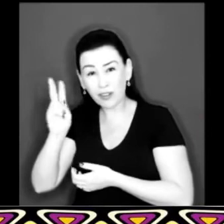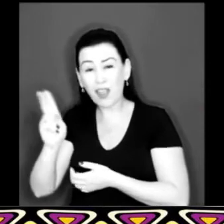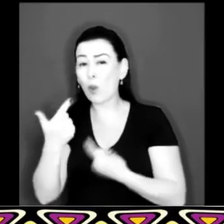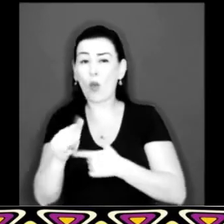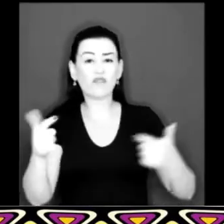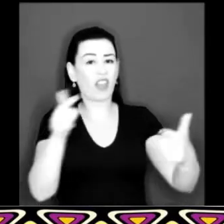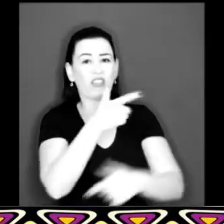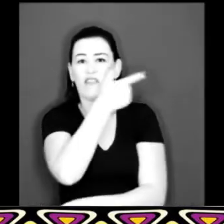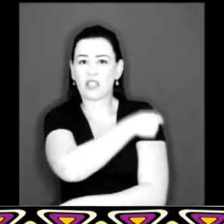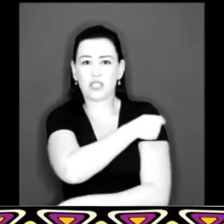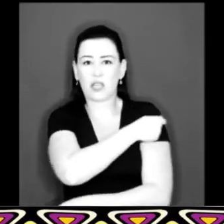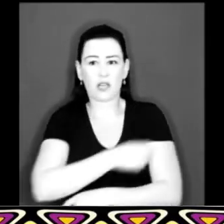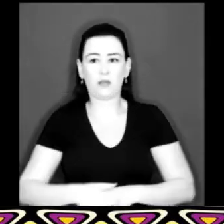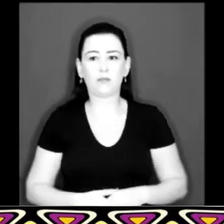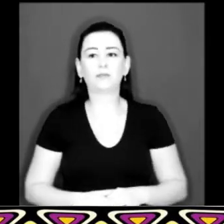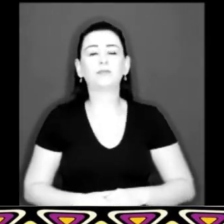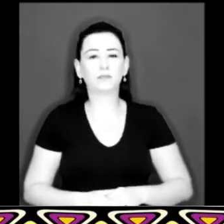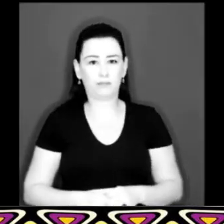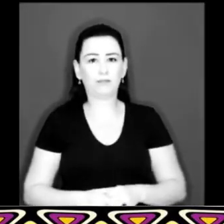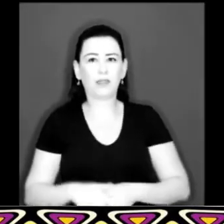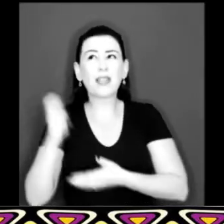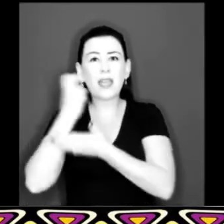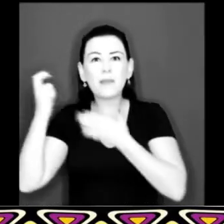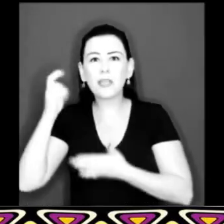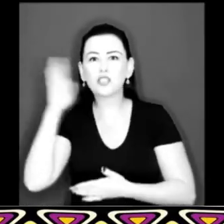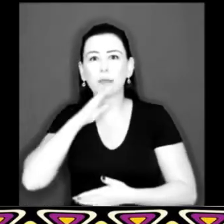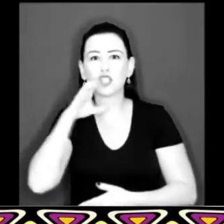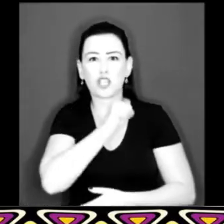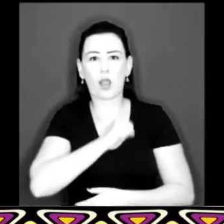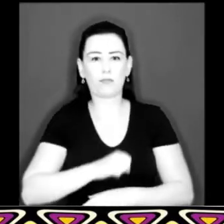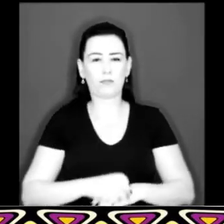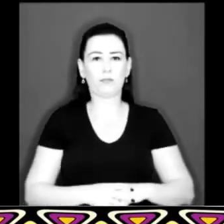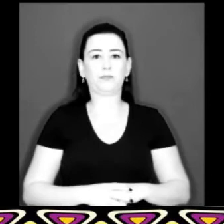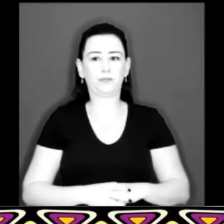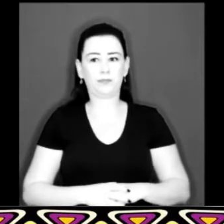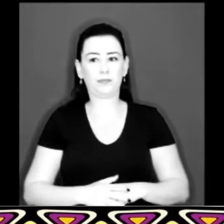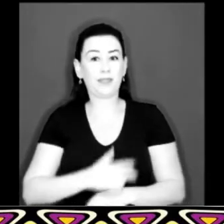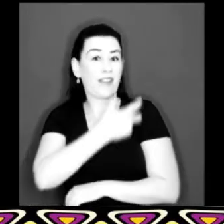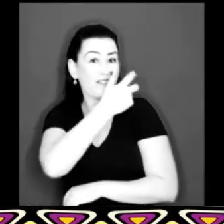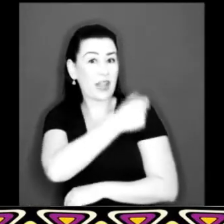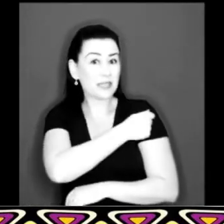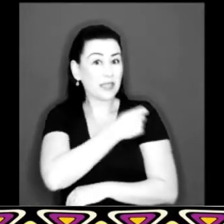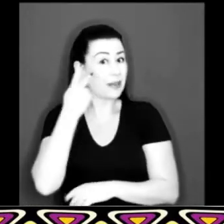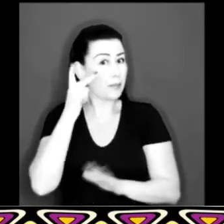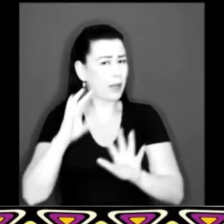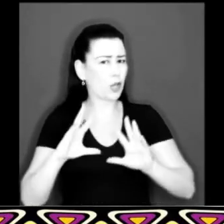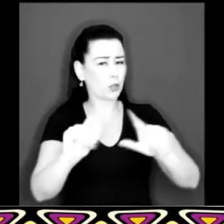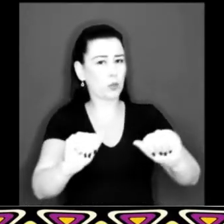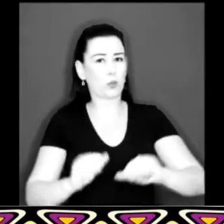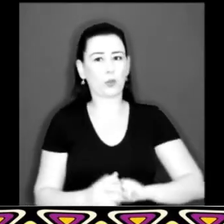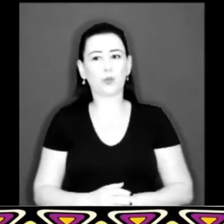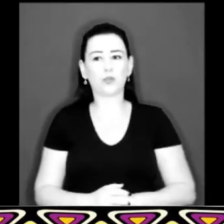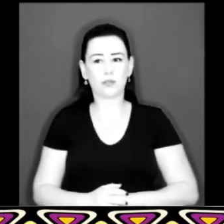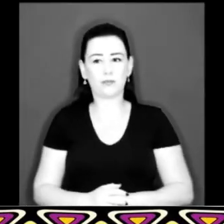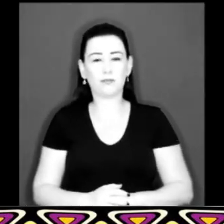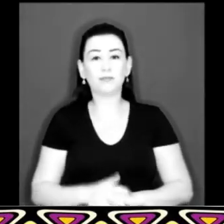Isso exigimos E impeachment já Vacina para todos É